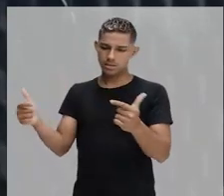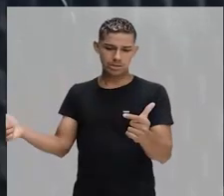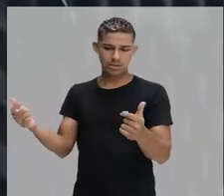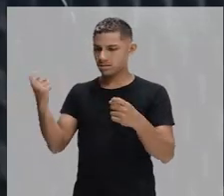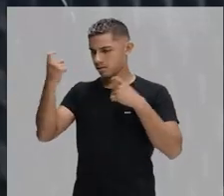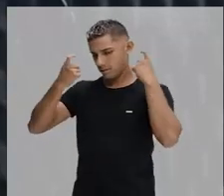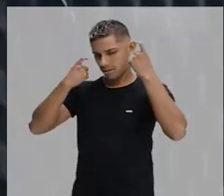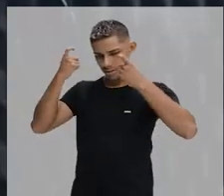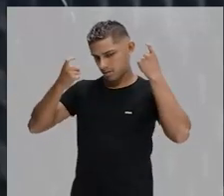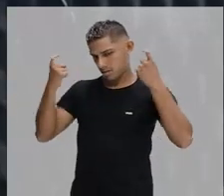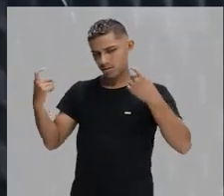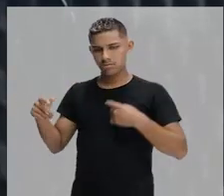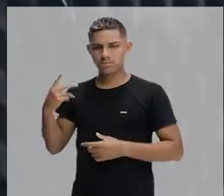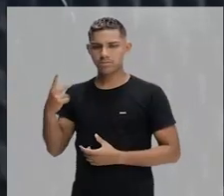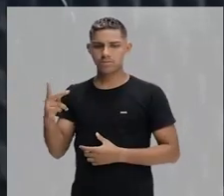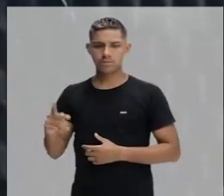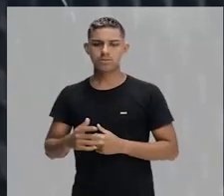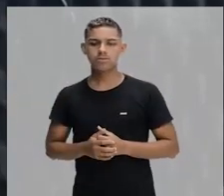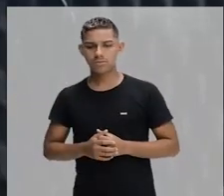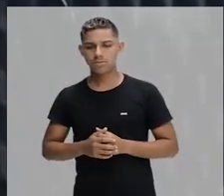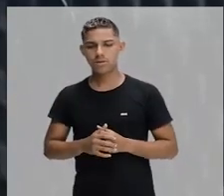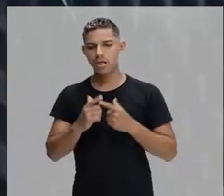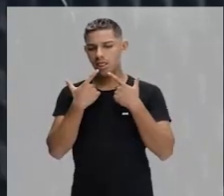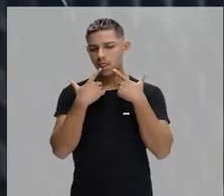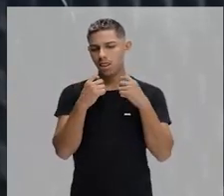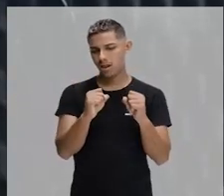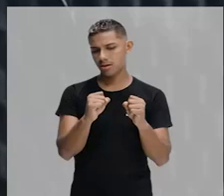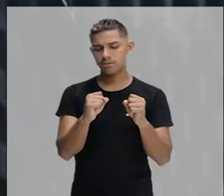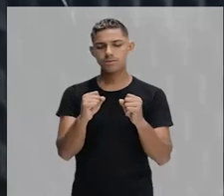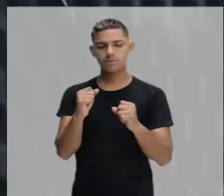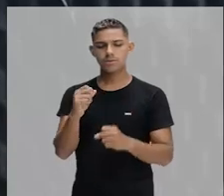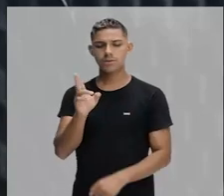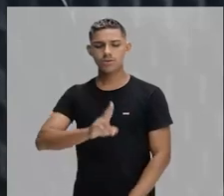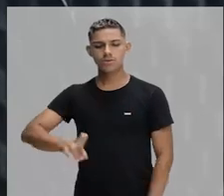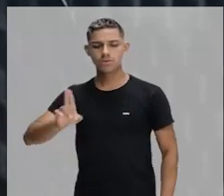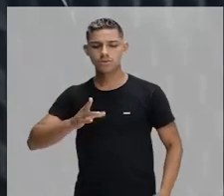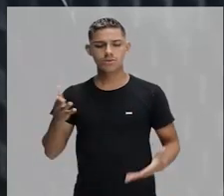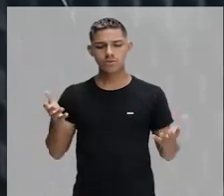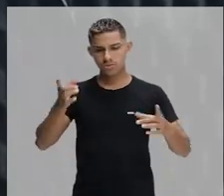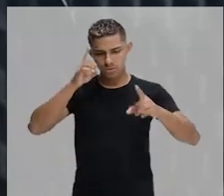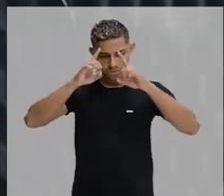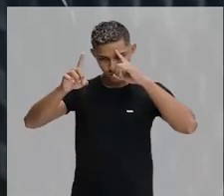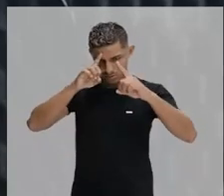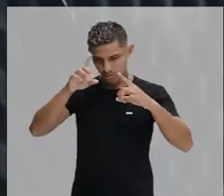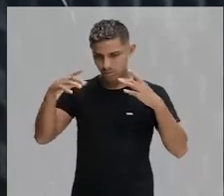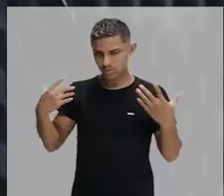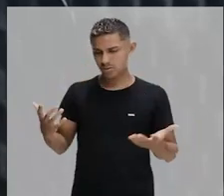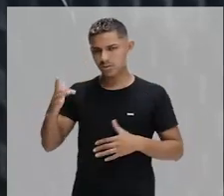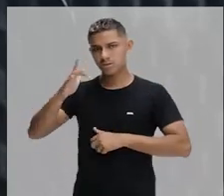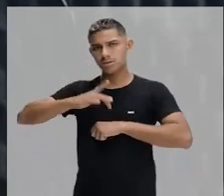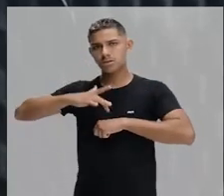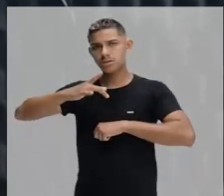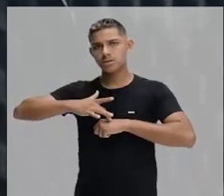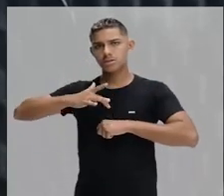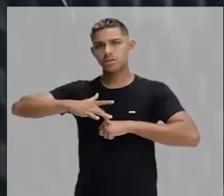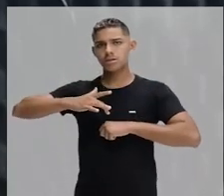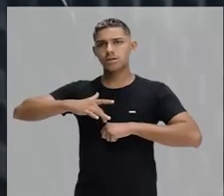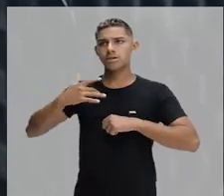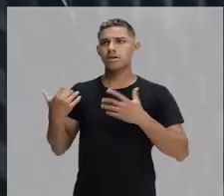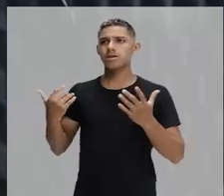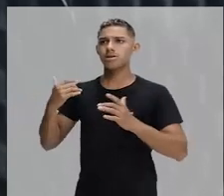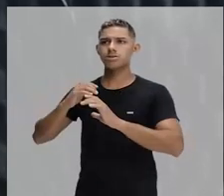essa preocupação com a formalidade linguística. É o que a gente utiliza mesmo no nosso dia a dia. Ficaria até chato a gente ficar se